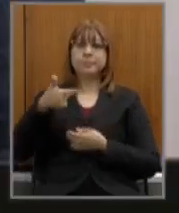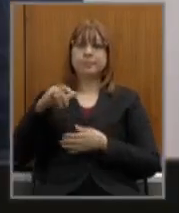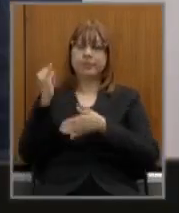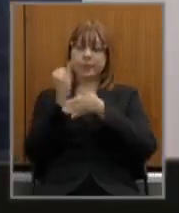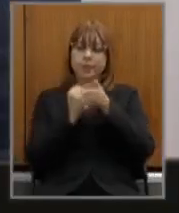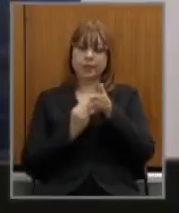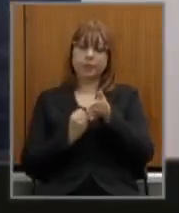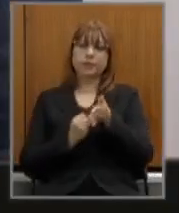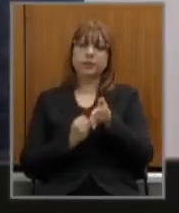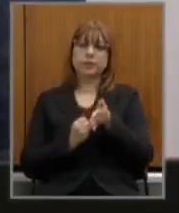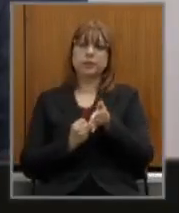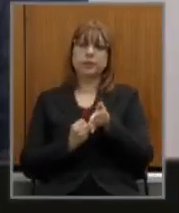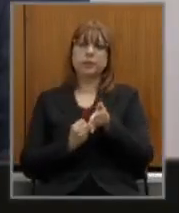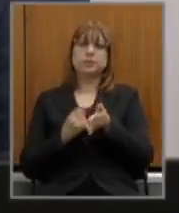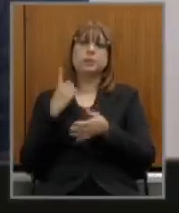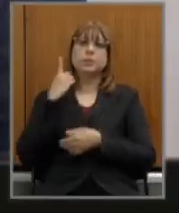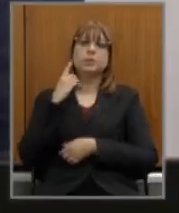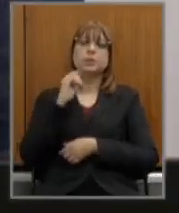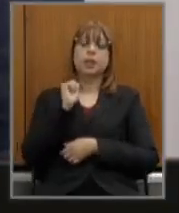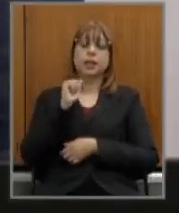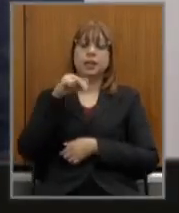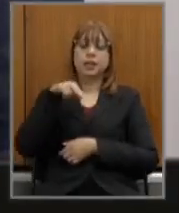deputado André Quintão